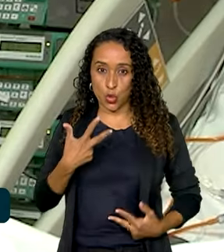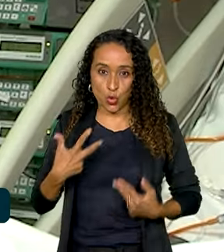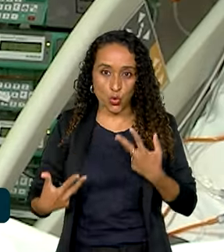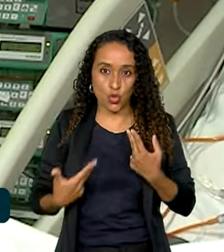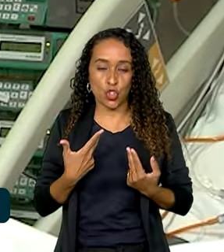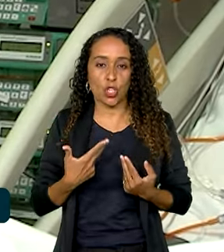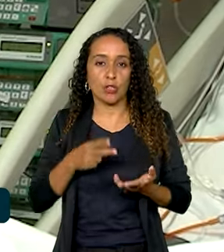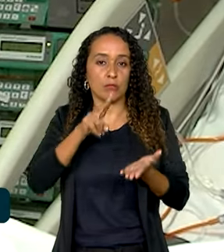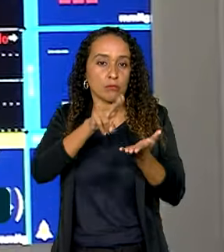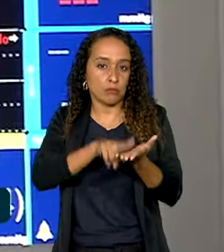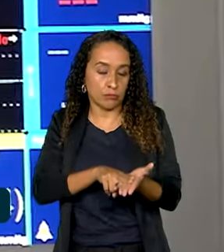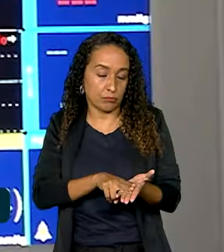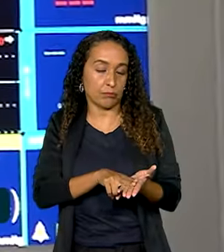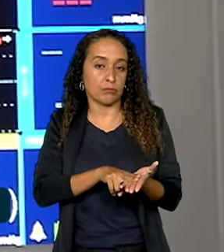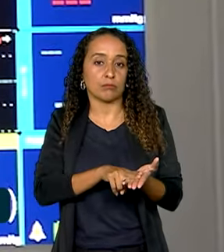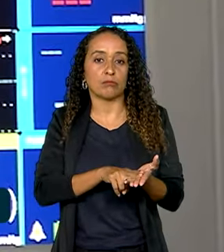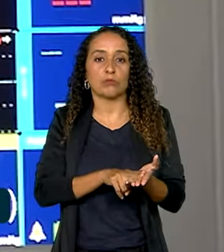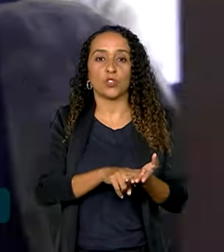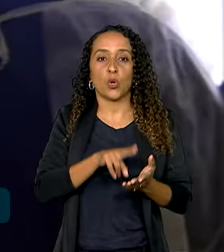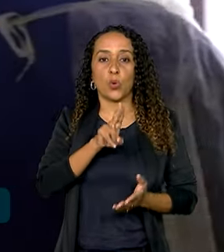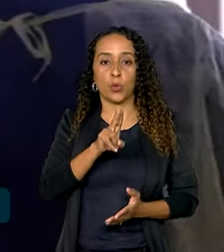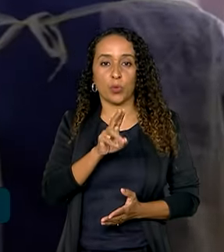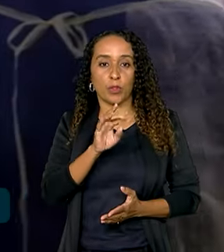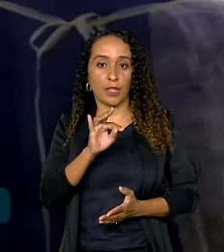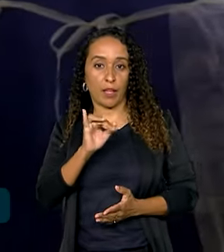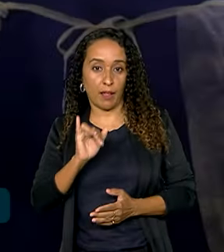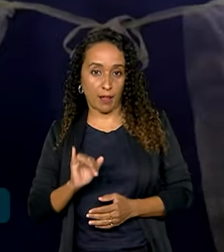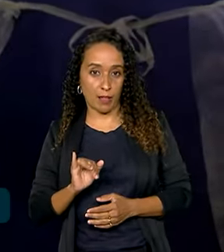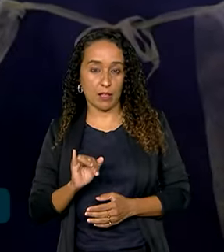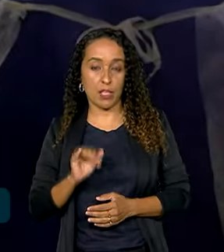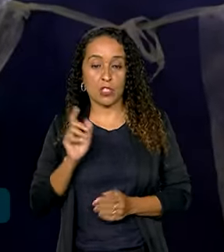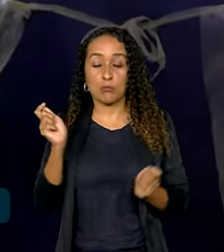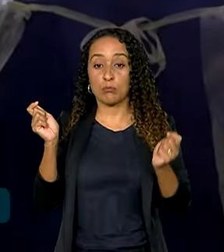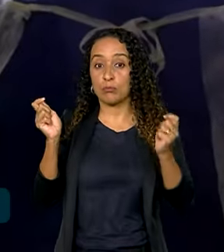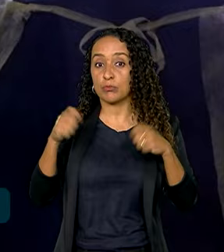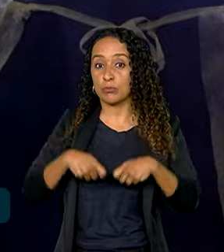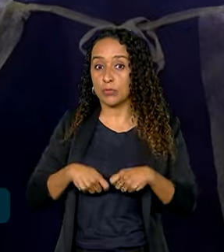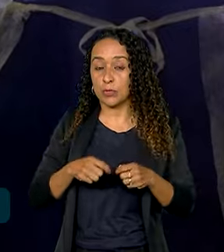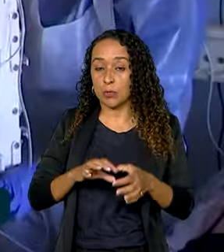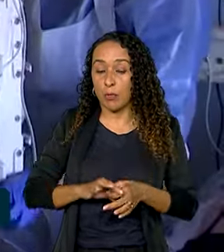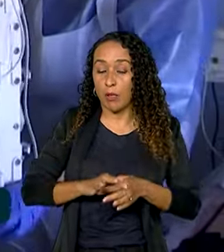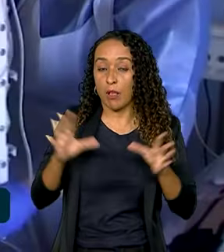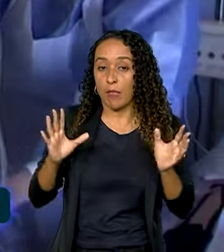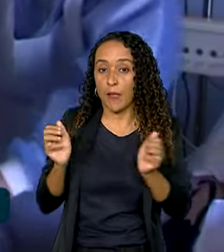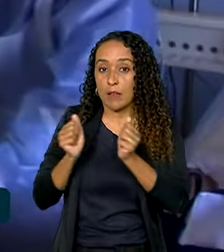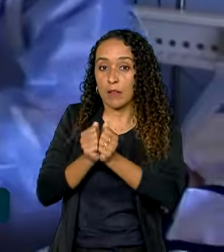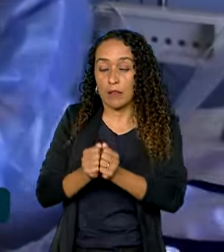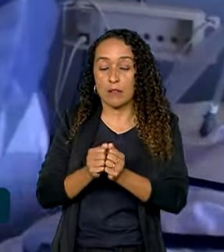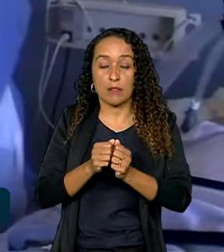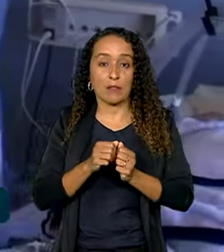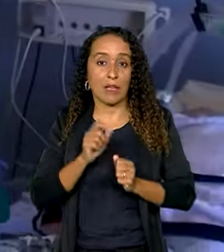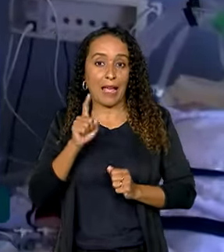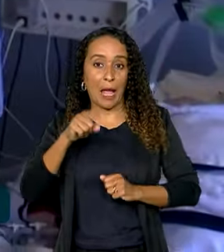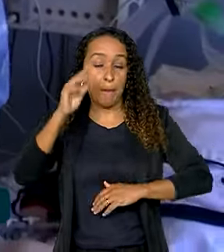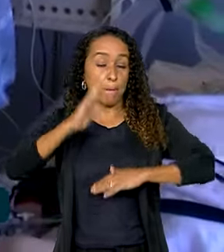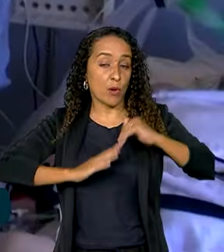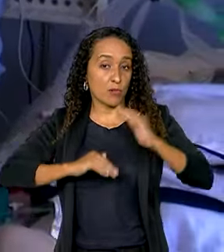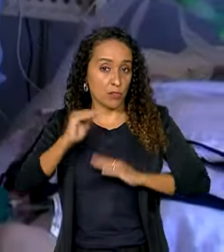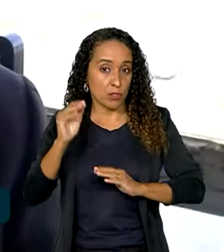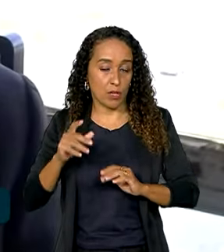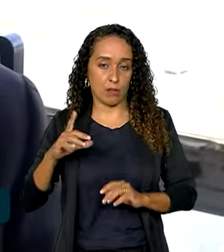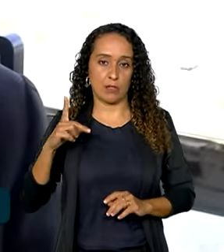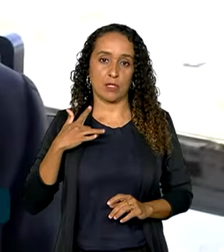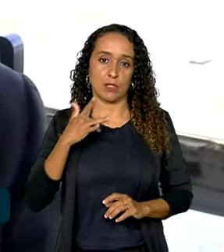e internações em leitos de UTI, só será permitido a acompanhante que seja um profissional de